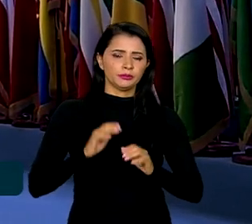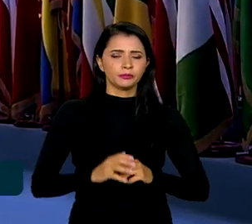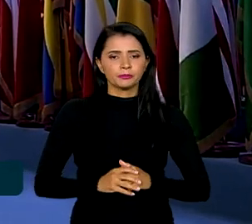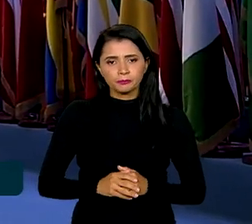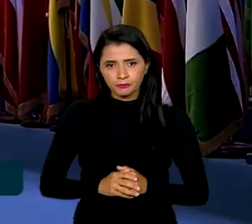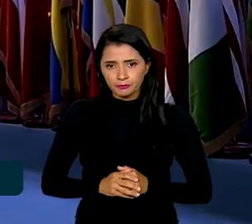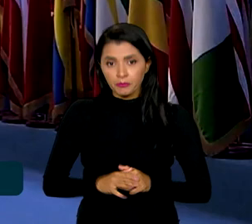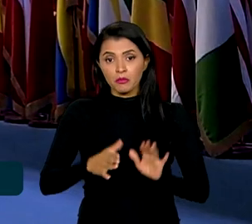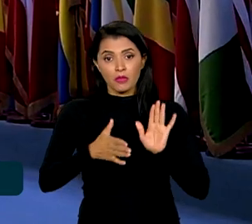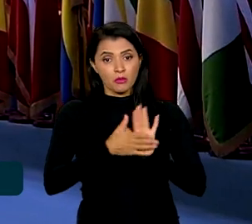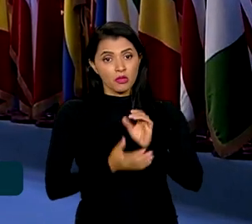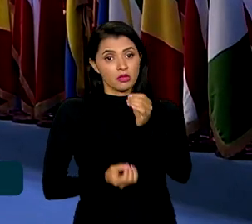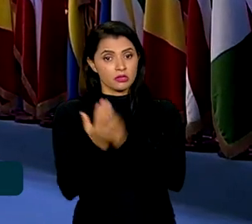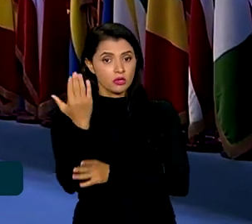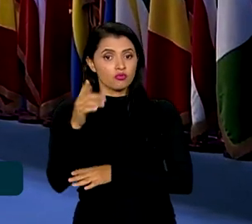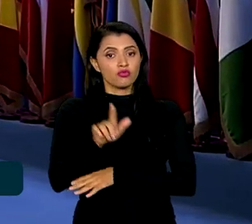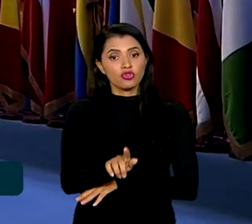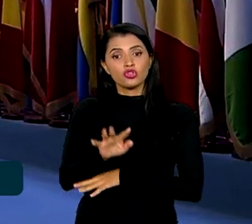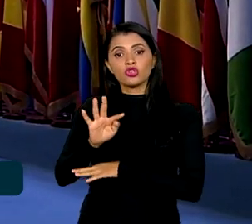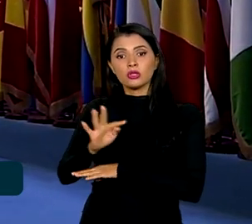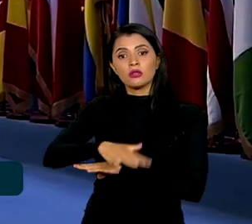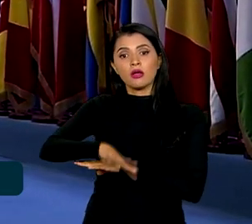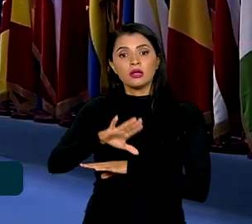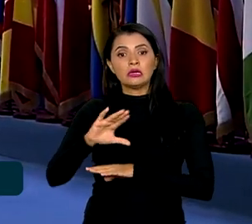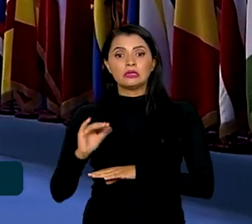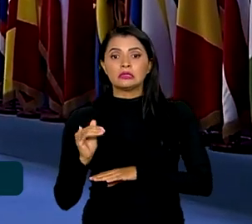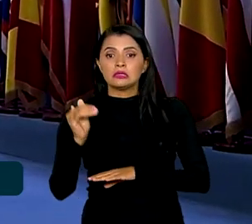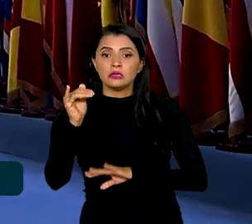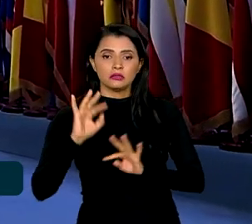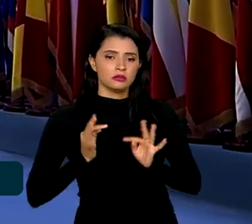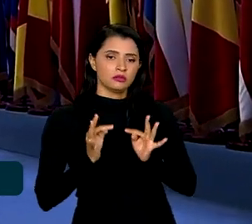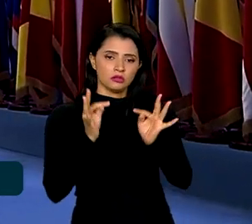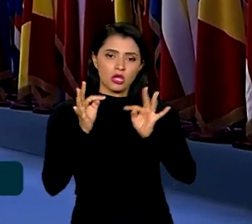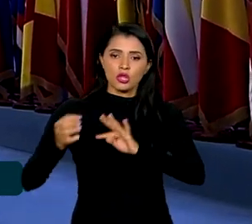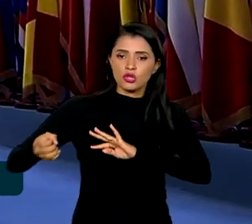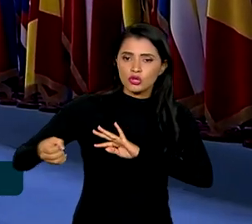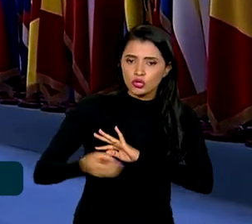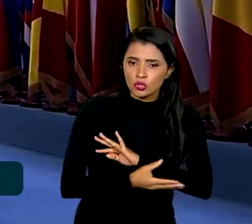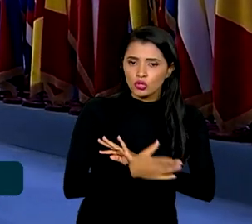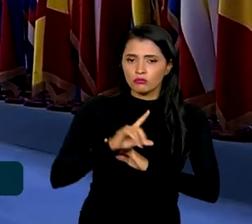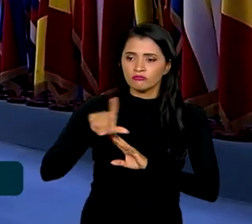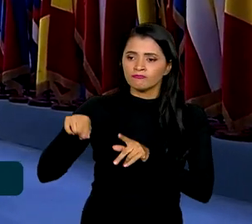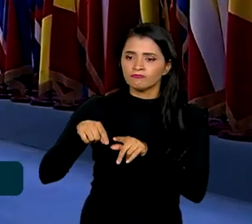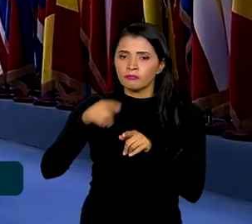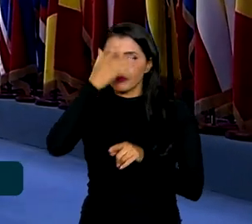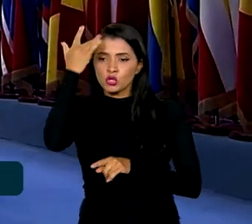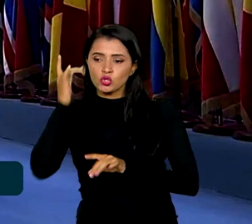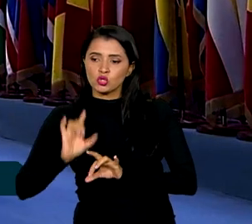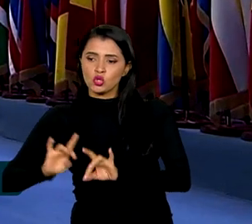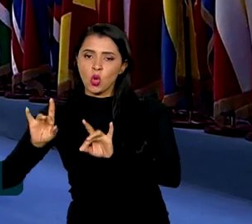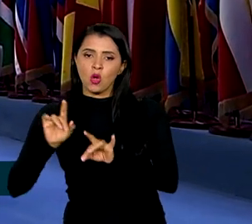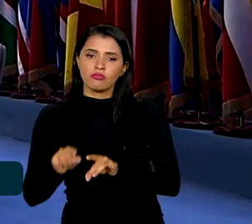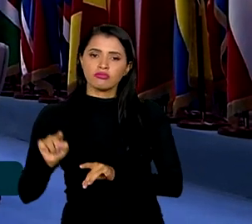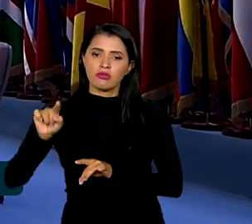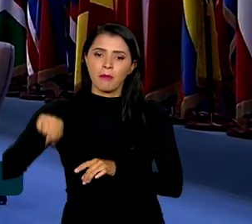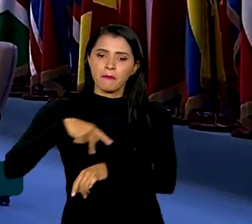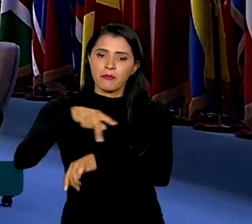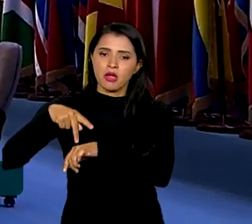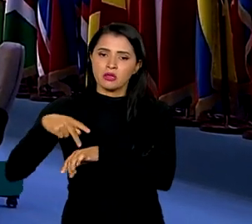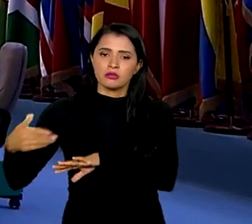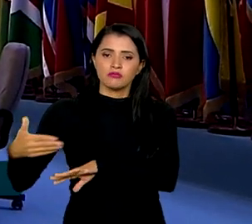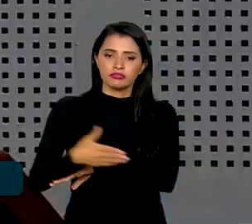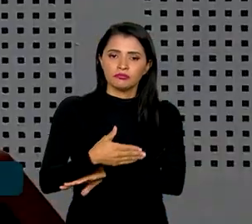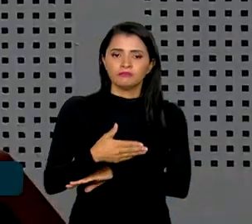propôs a criação de um grupo de trabalho em ciência, tecnologia e inovação para reunir especialistas de várias regiões dos países que